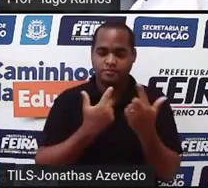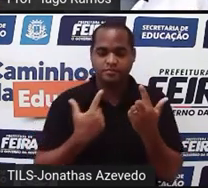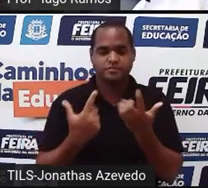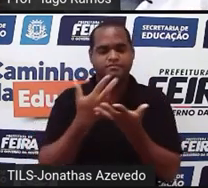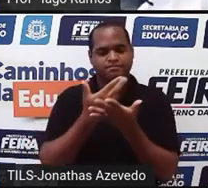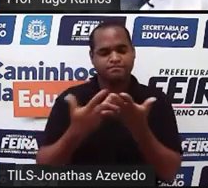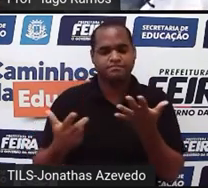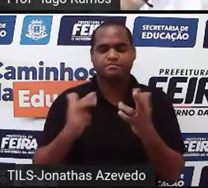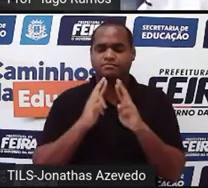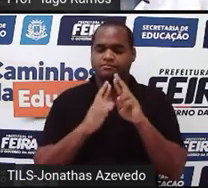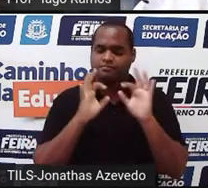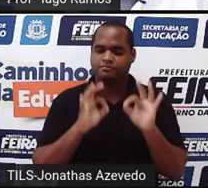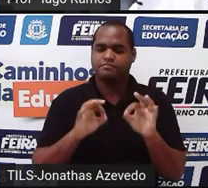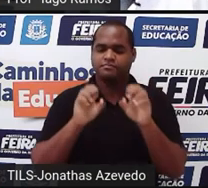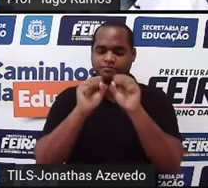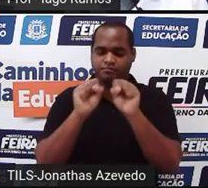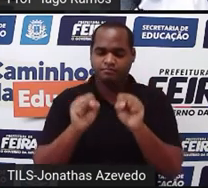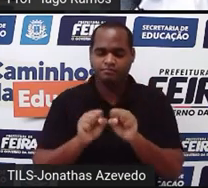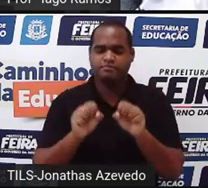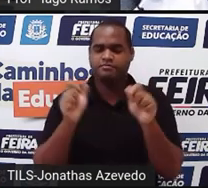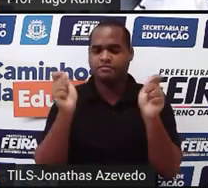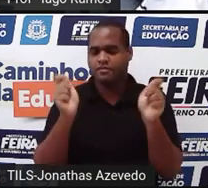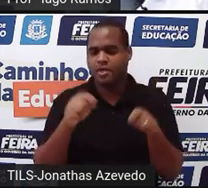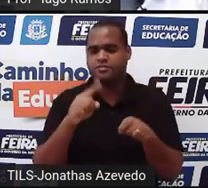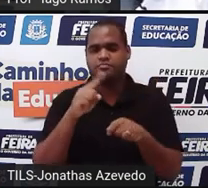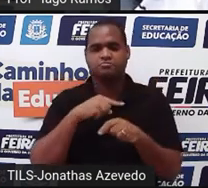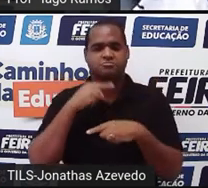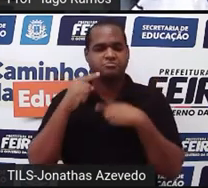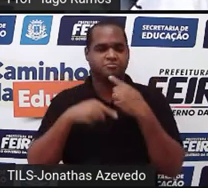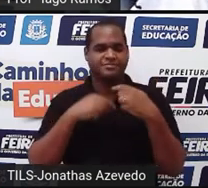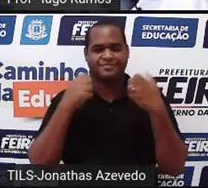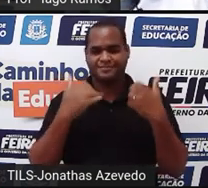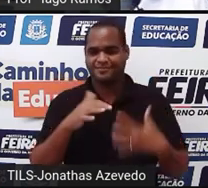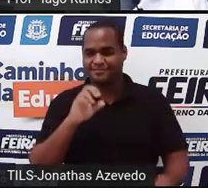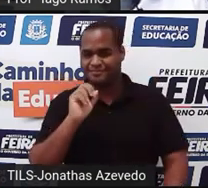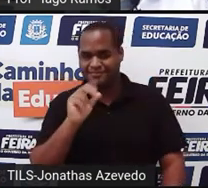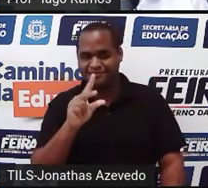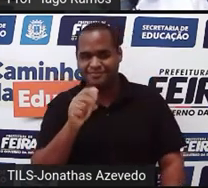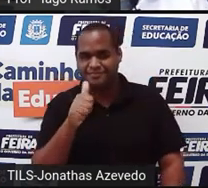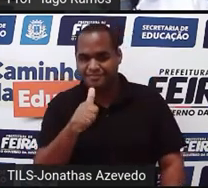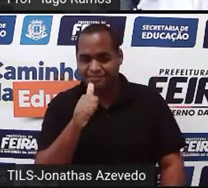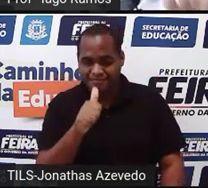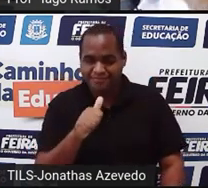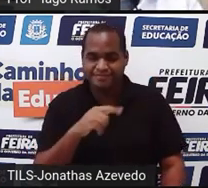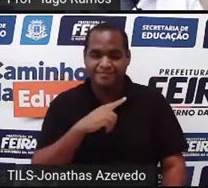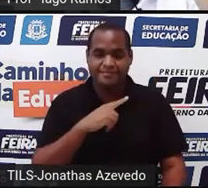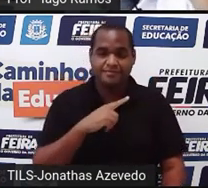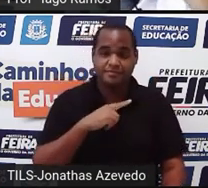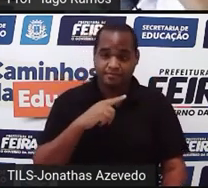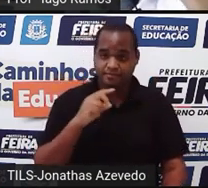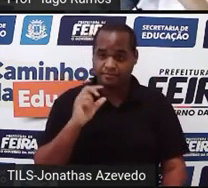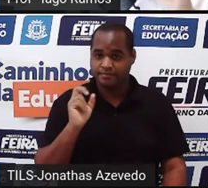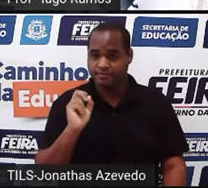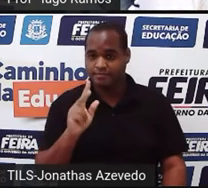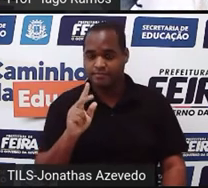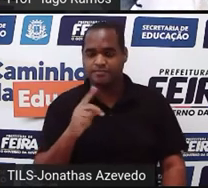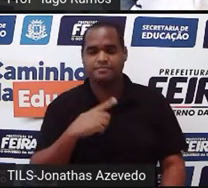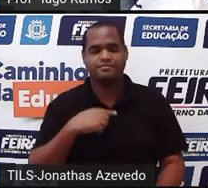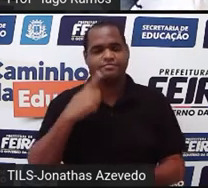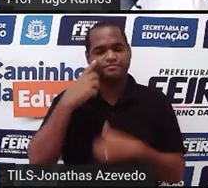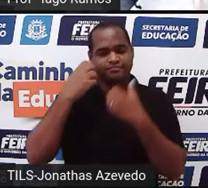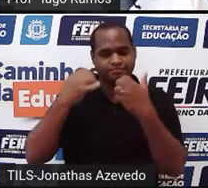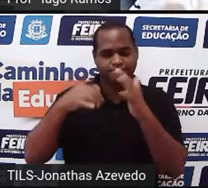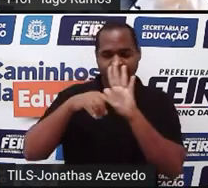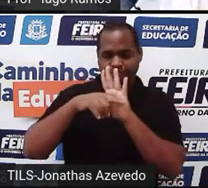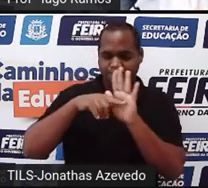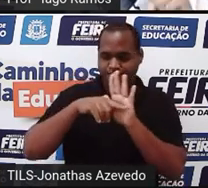soluções, sistema possível indeterminado. Beleza? Tranquilo? Então, pega essa análise